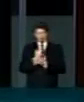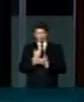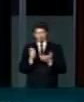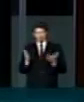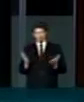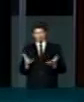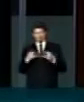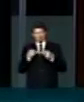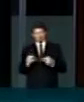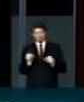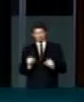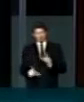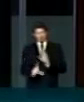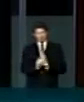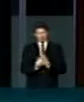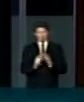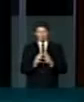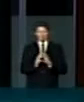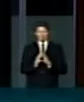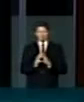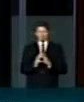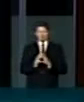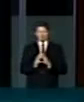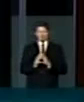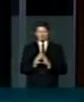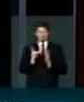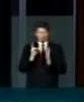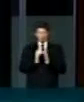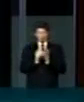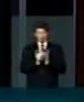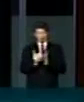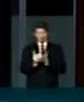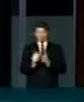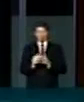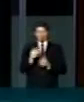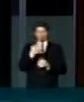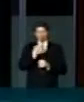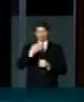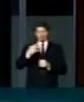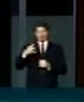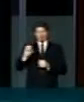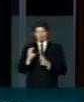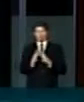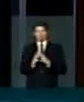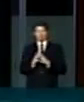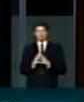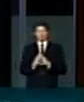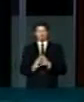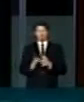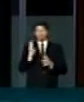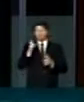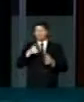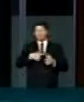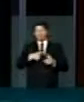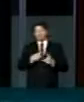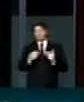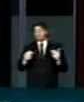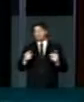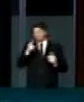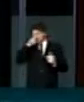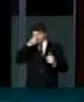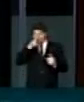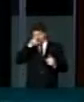o projeto de lei, na sua versão inicial, o 4.3.0, já foi um ato